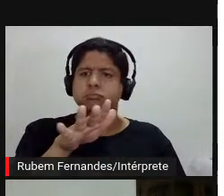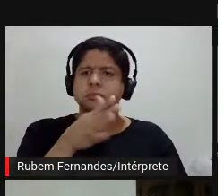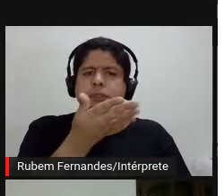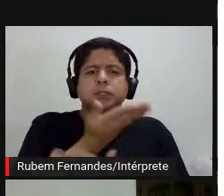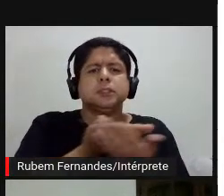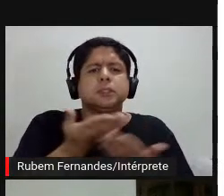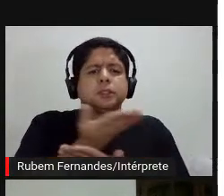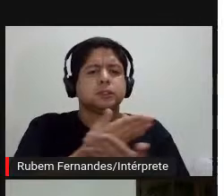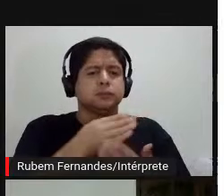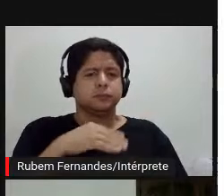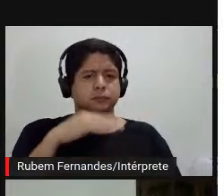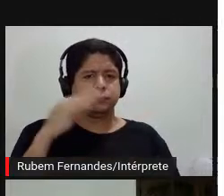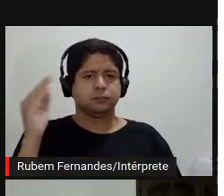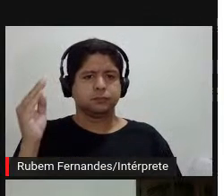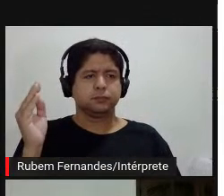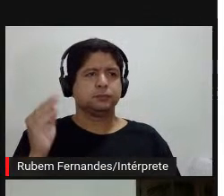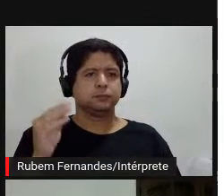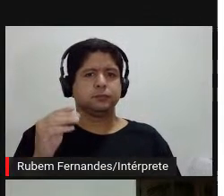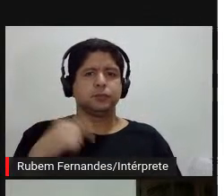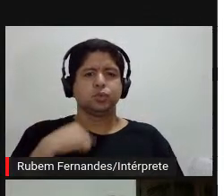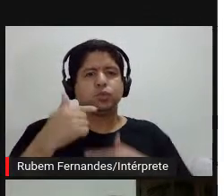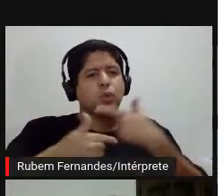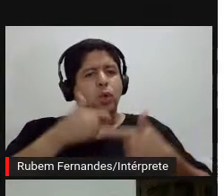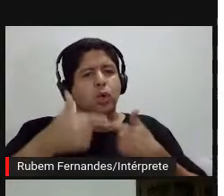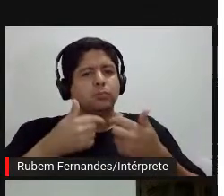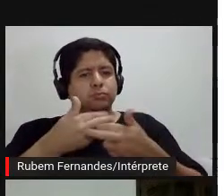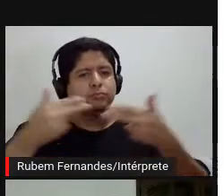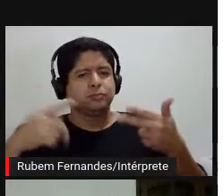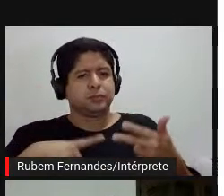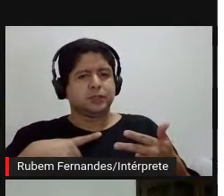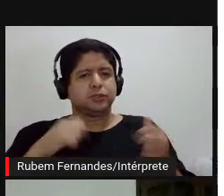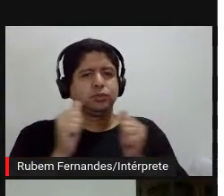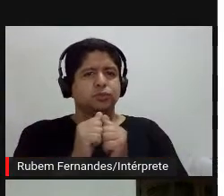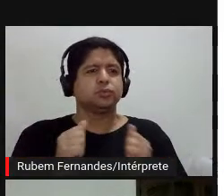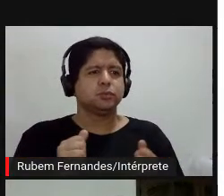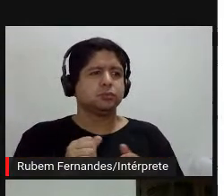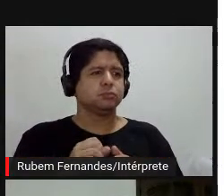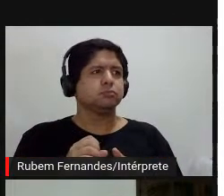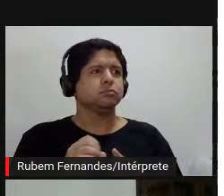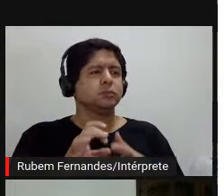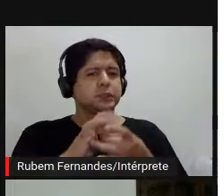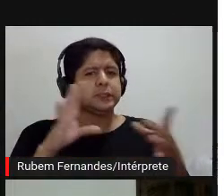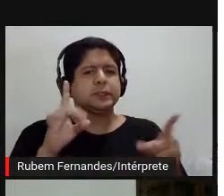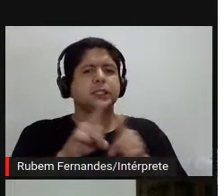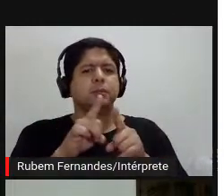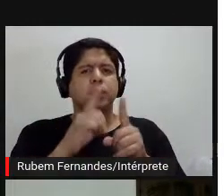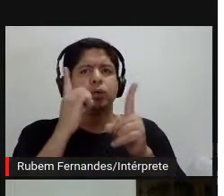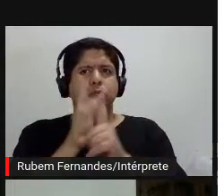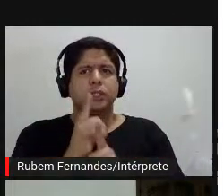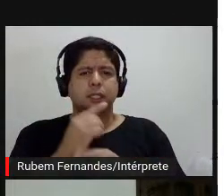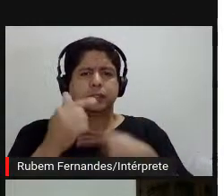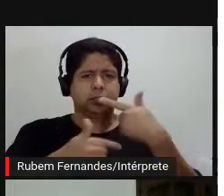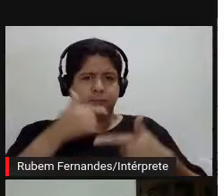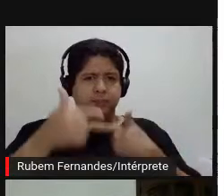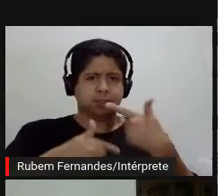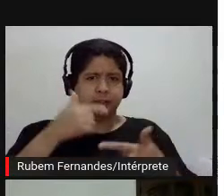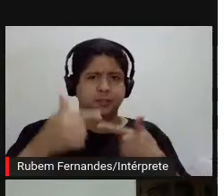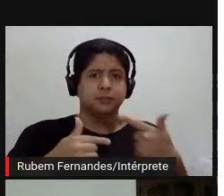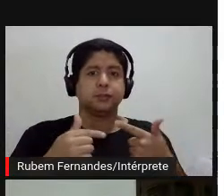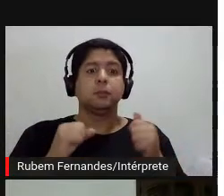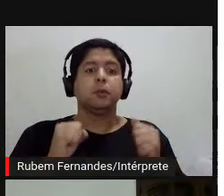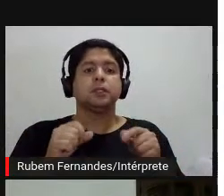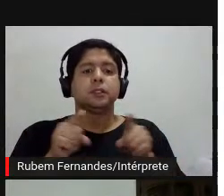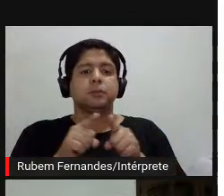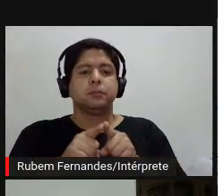intervir nos sentidos dessa obra, né, ele pode se conectar lá, encontrar com o trabalho, né, e aí ele pode criar